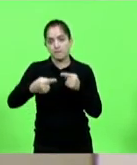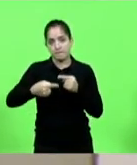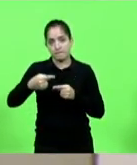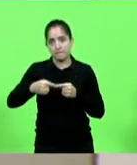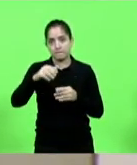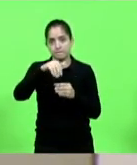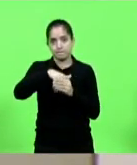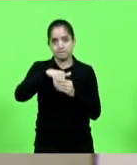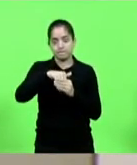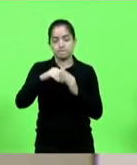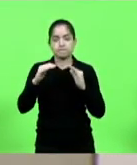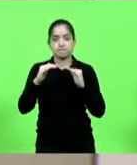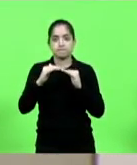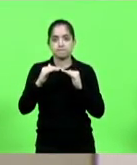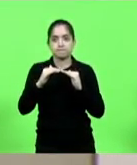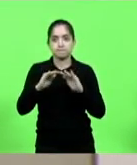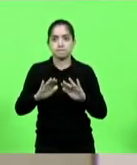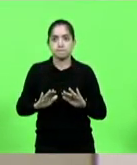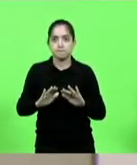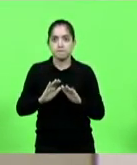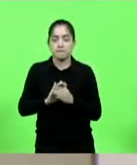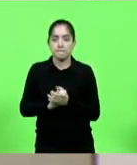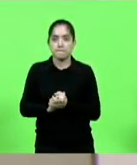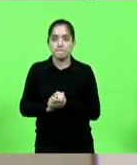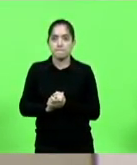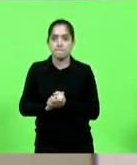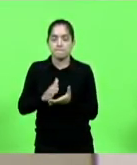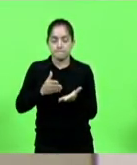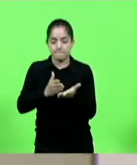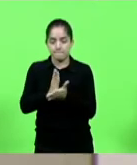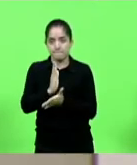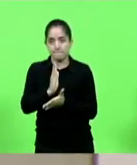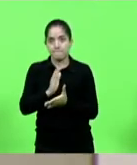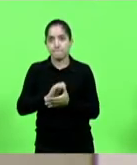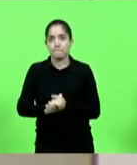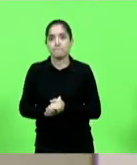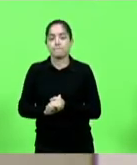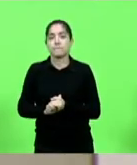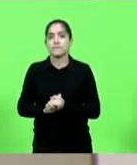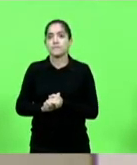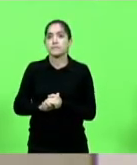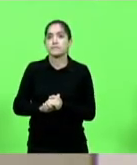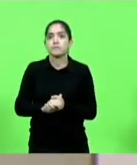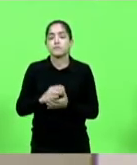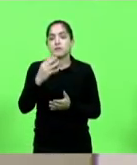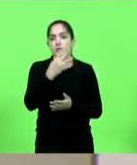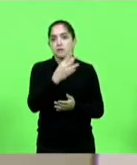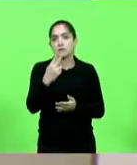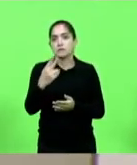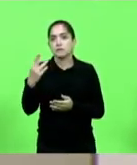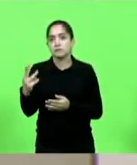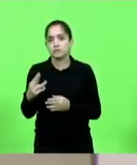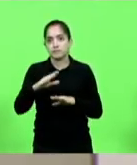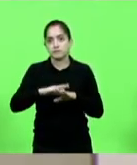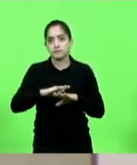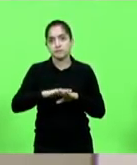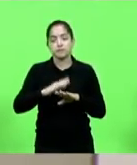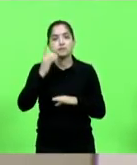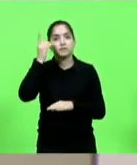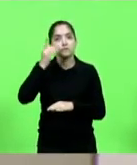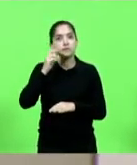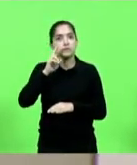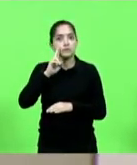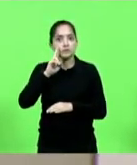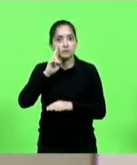discutir, em votação, deputados que aprovam, permaneçam como se encontra, aprovado por unanimidade. Moção 443, autor deputado Nazareno Martins,